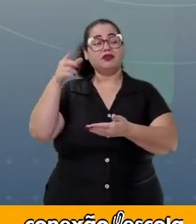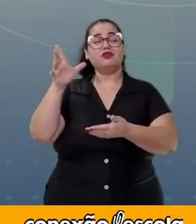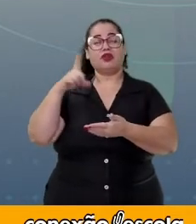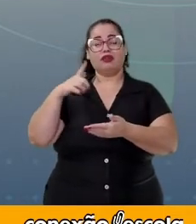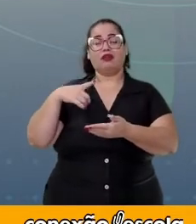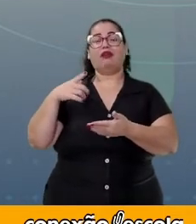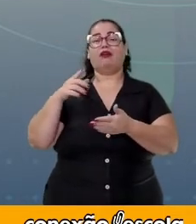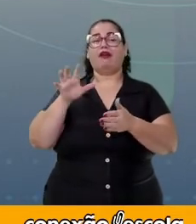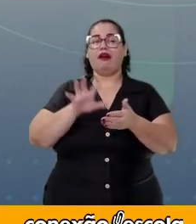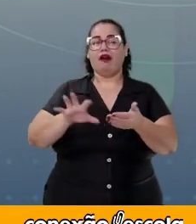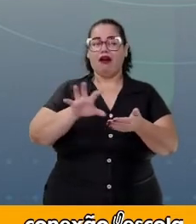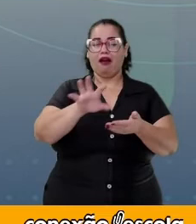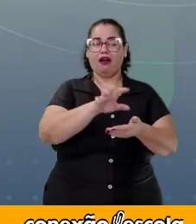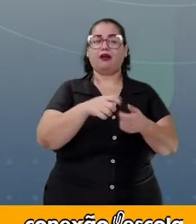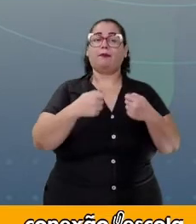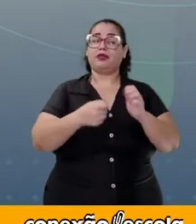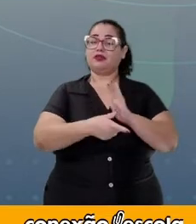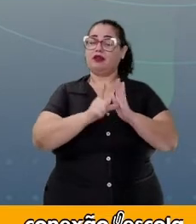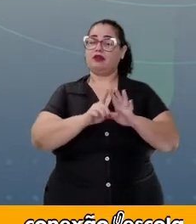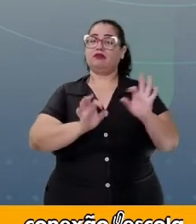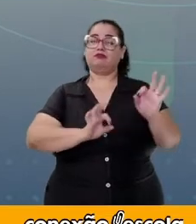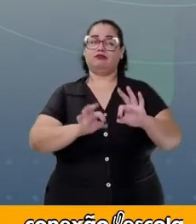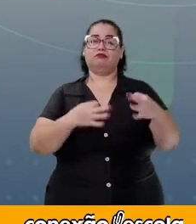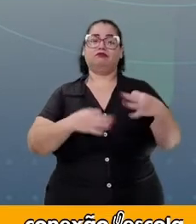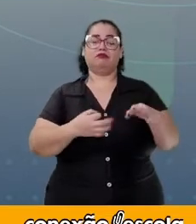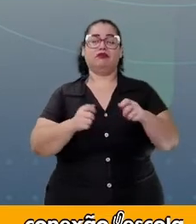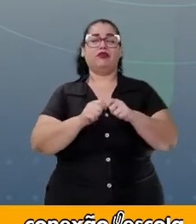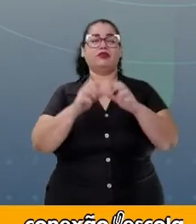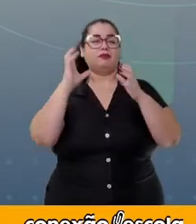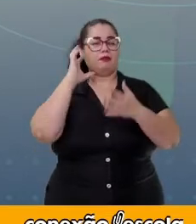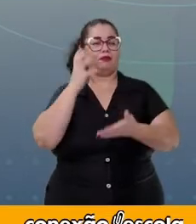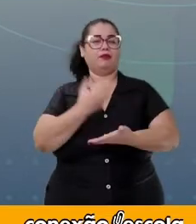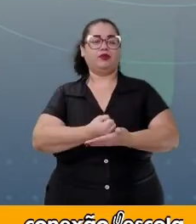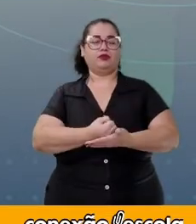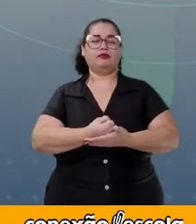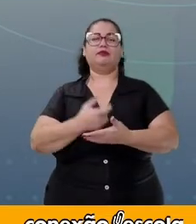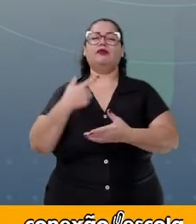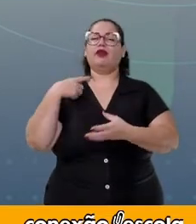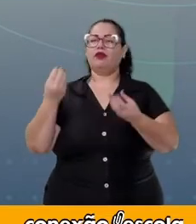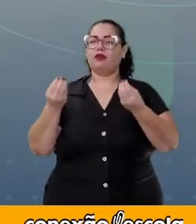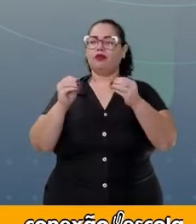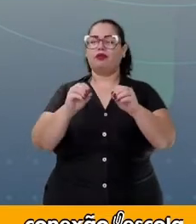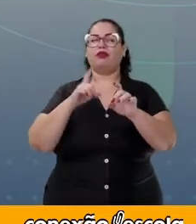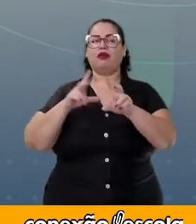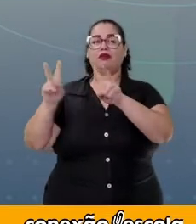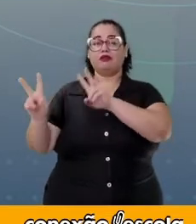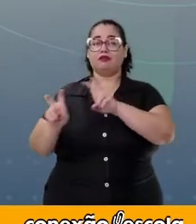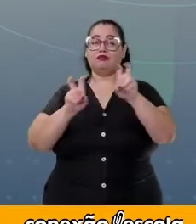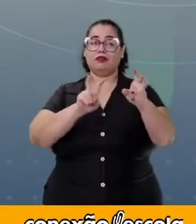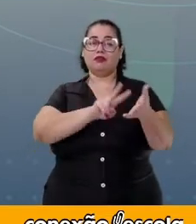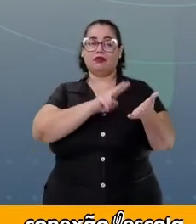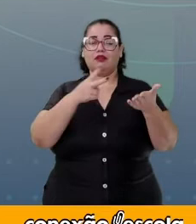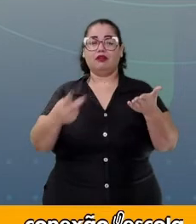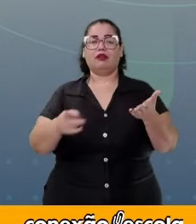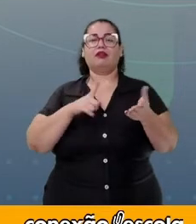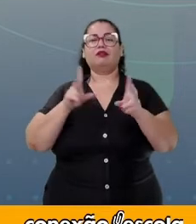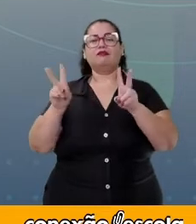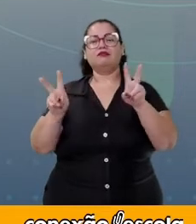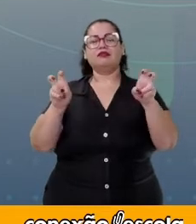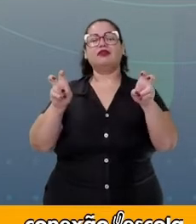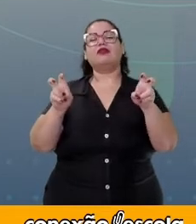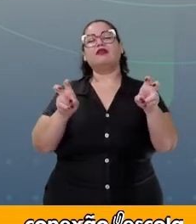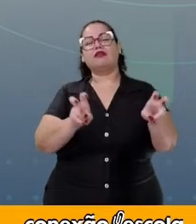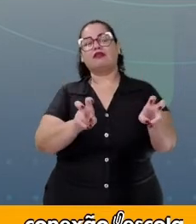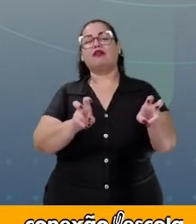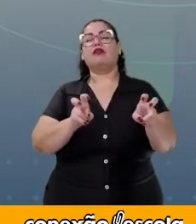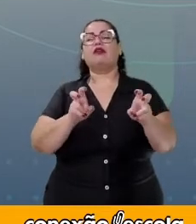Então, é preciso ter um planejamento para fazer um podcast. Eu trouxe aqui a transcrição de um trecho, de